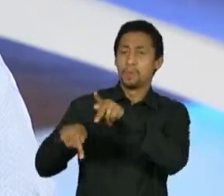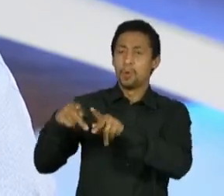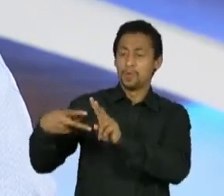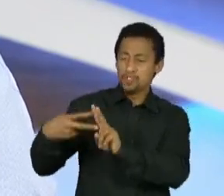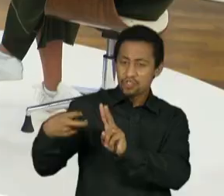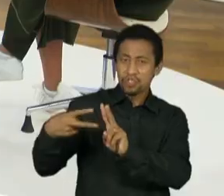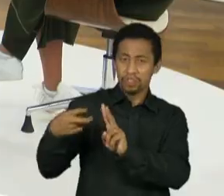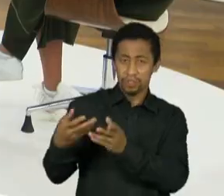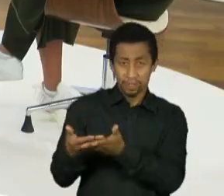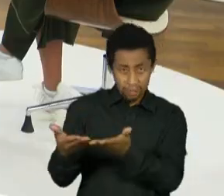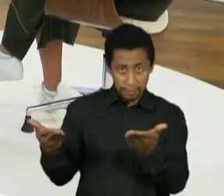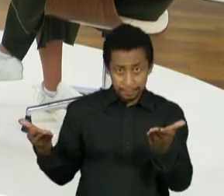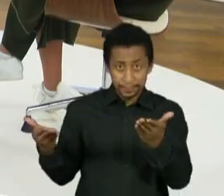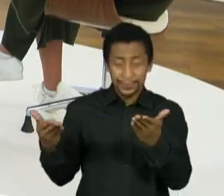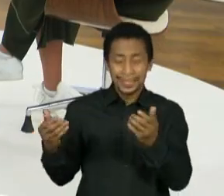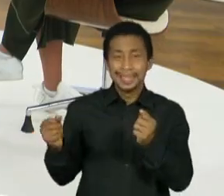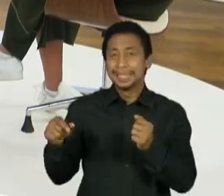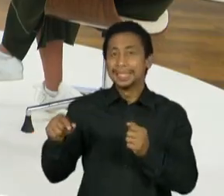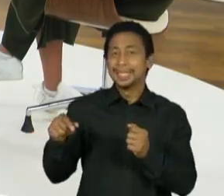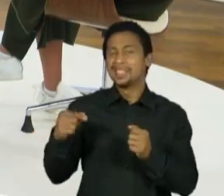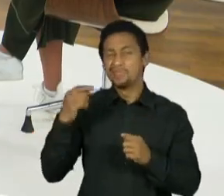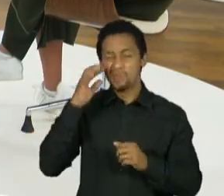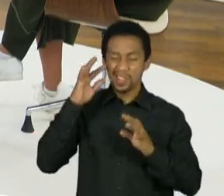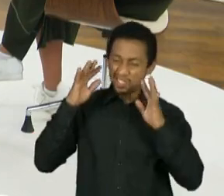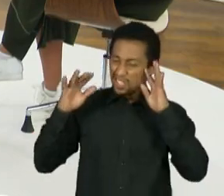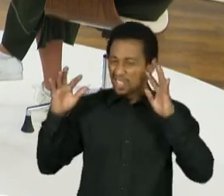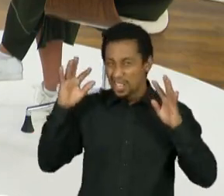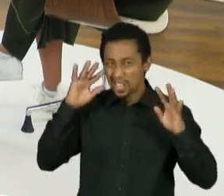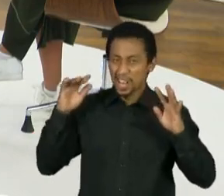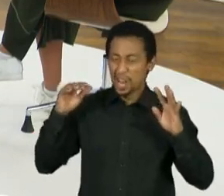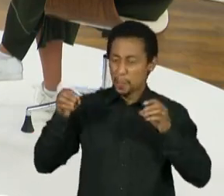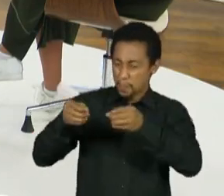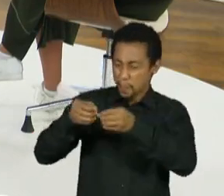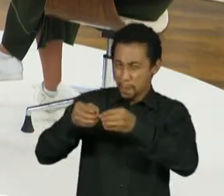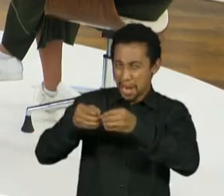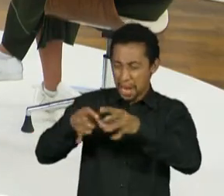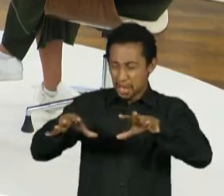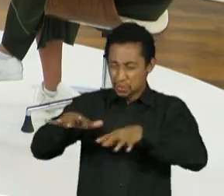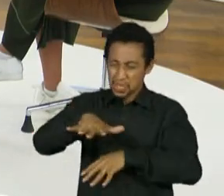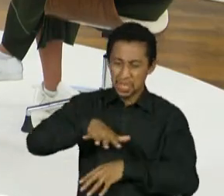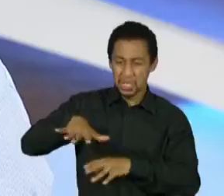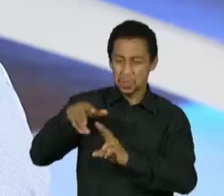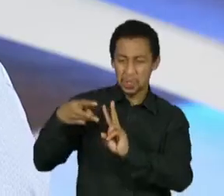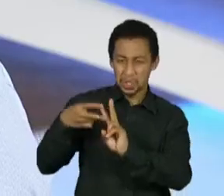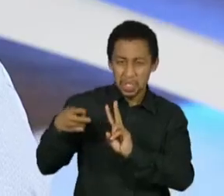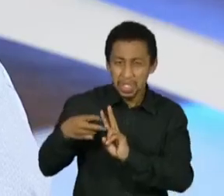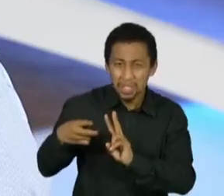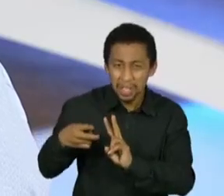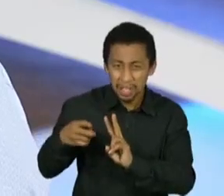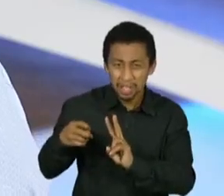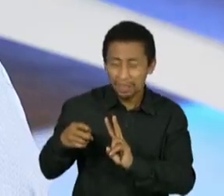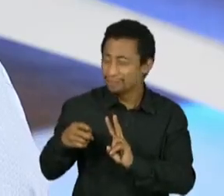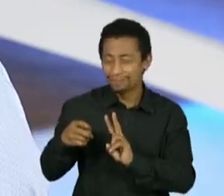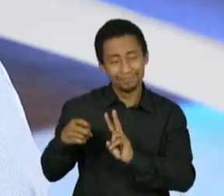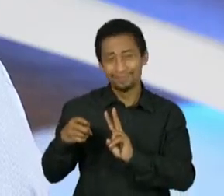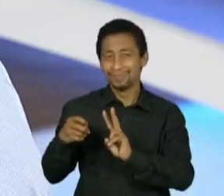prejudicando só os povos indígenas, eles estão prejudicando o futuro do Brasil.